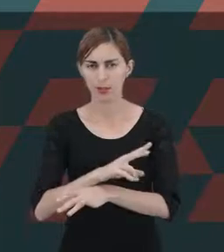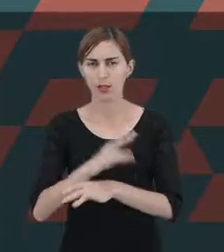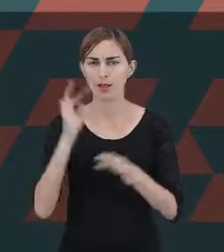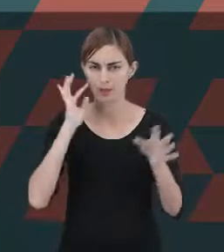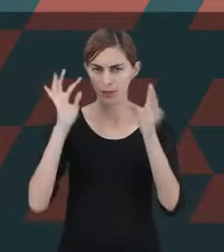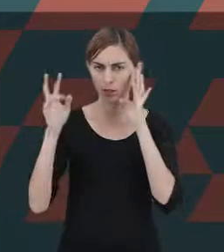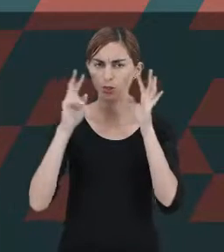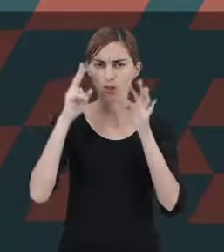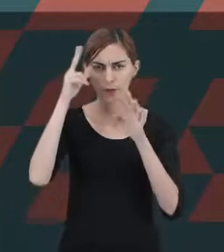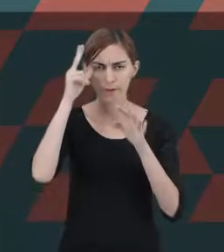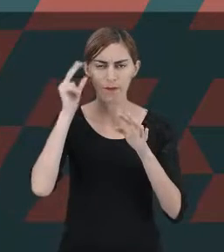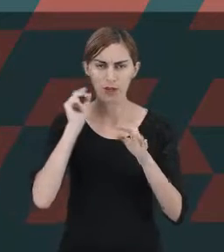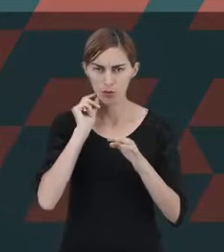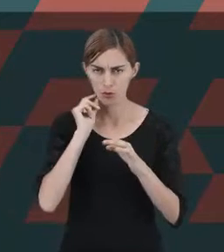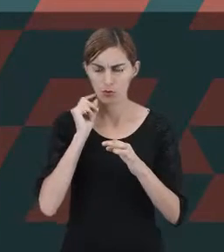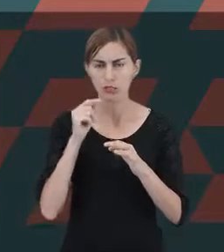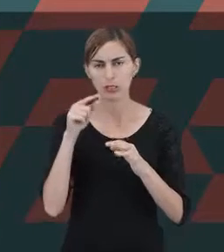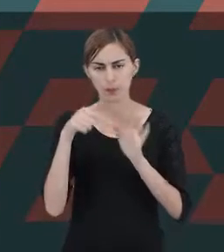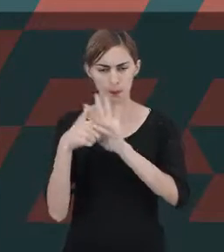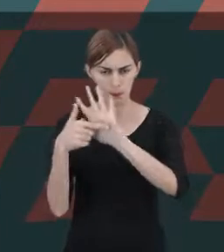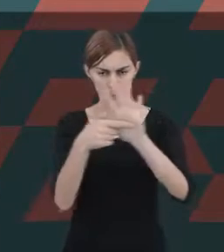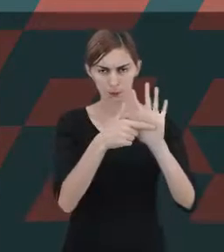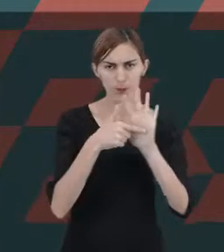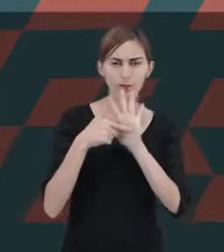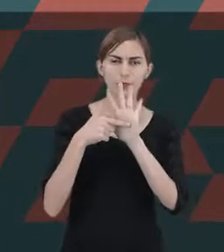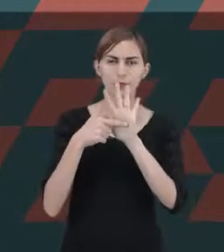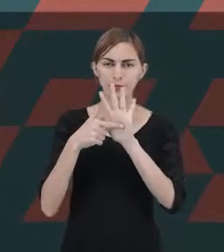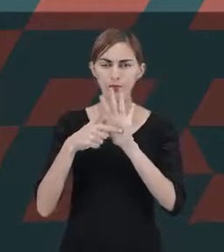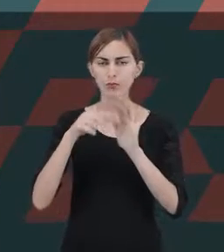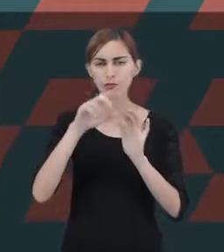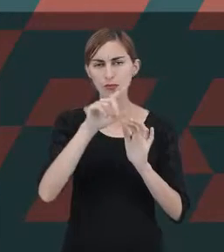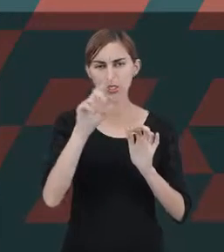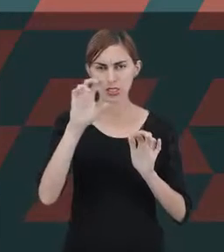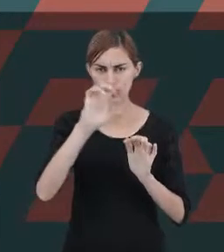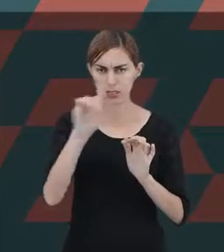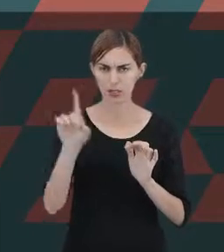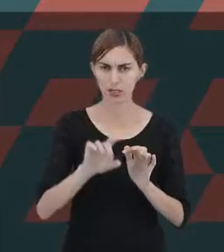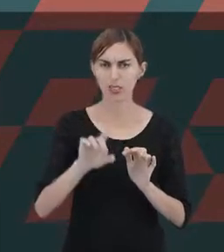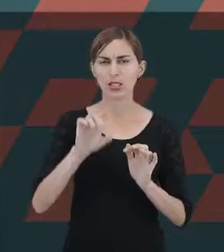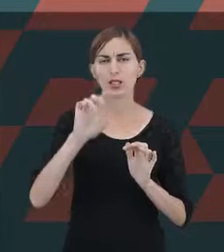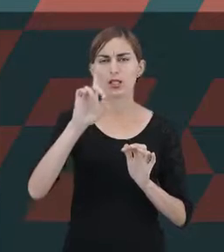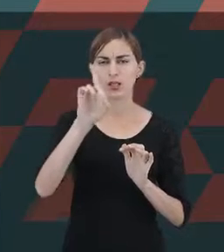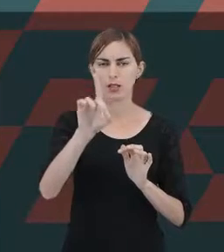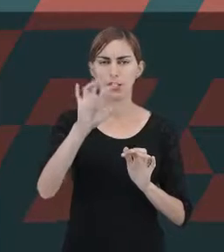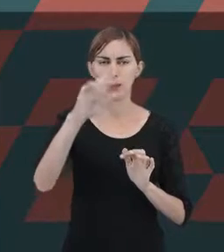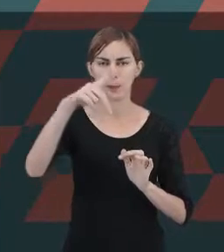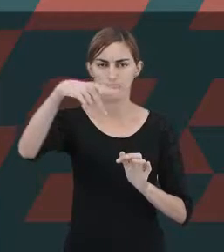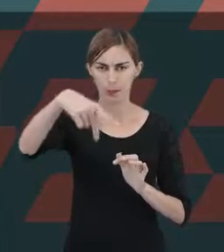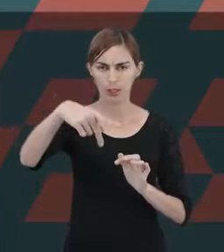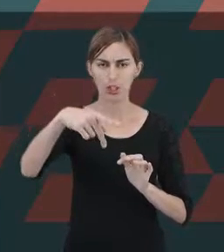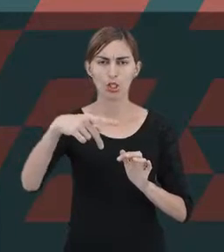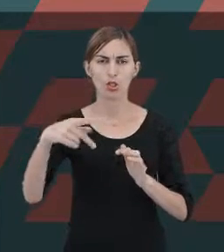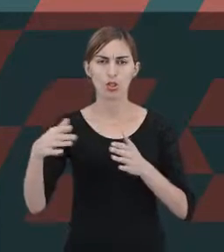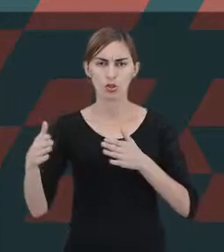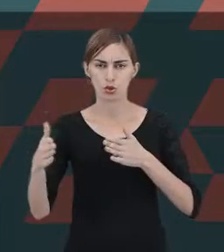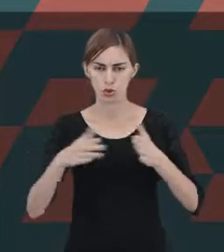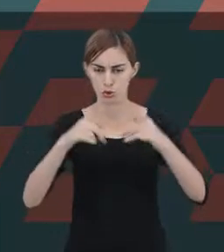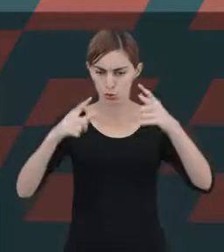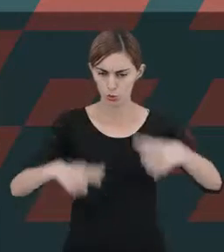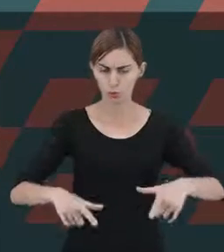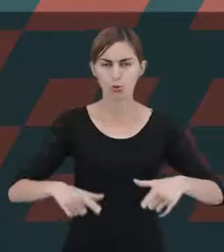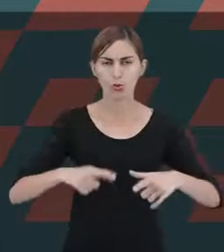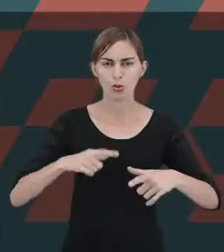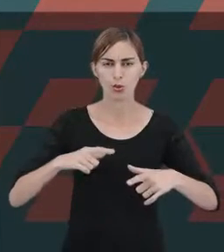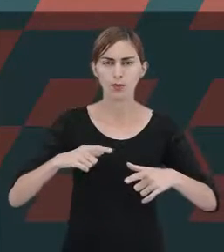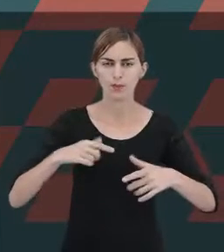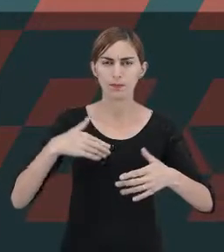apresenta o que nós chamamos de ZDP, que seria a zona de desenvolvimento proximal. E ele vem dizer